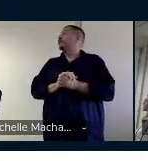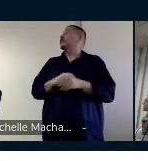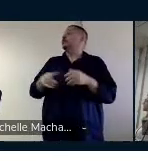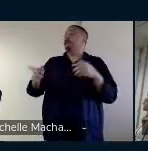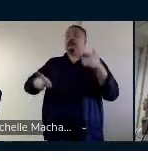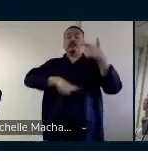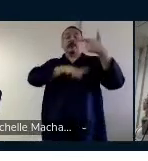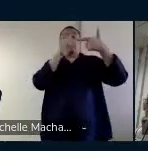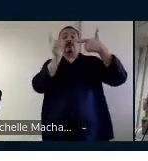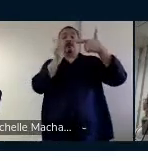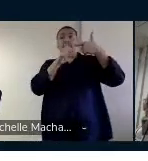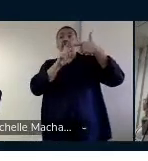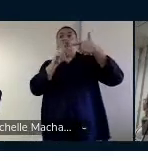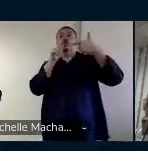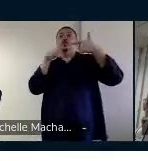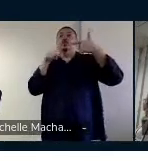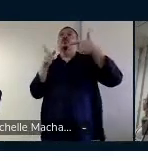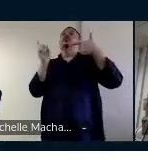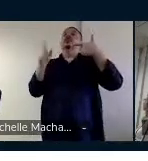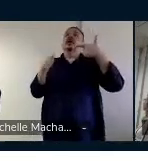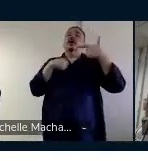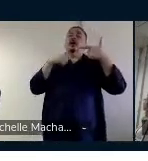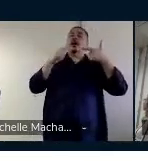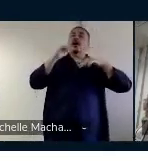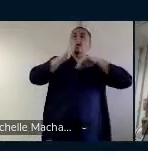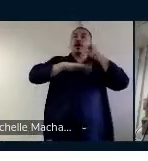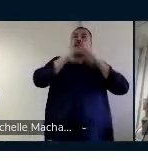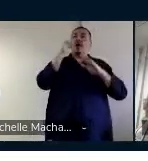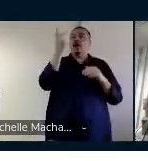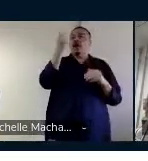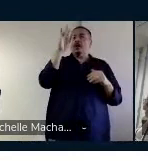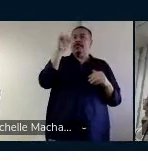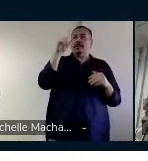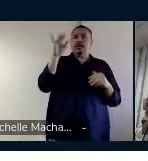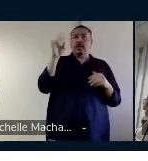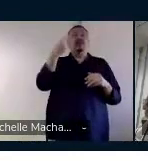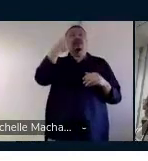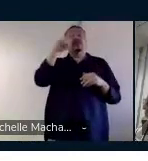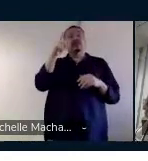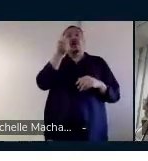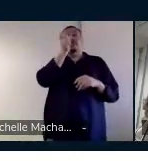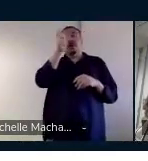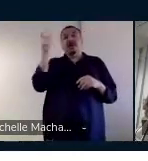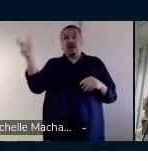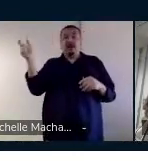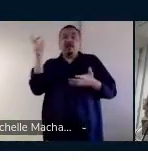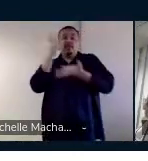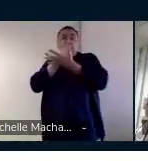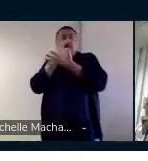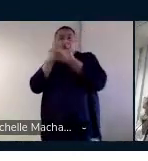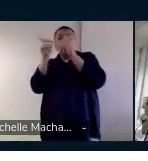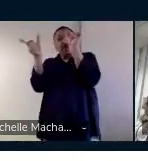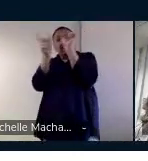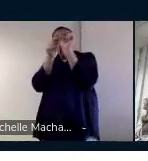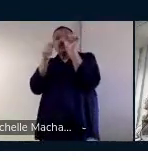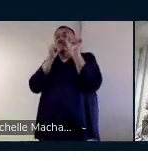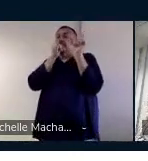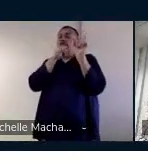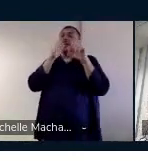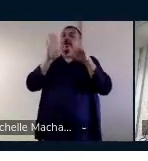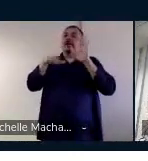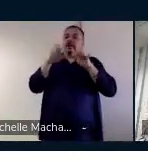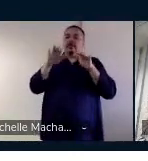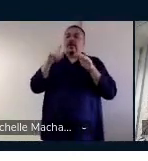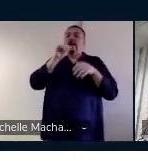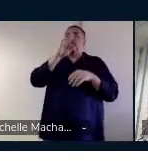dado do chat foi associado à habilidade de identificar palavras com o mesmo afixo. Então, em vários momentos